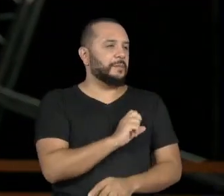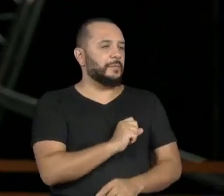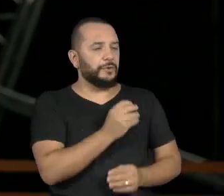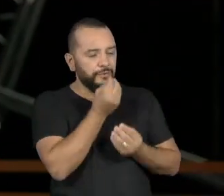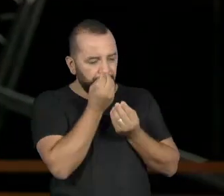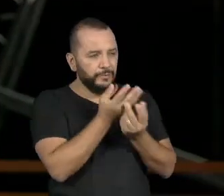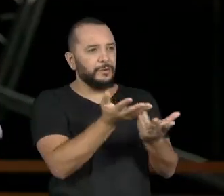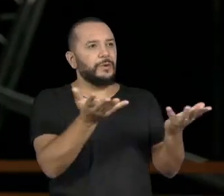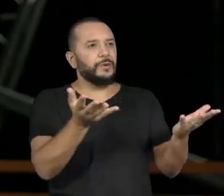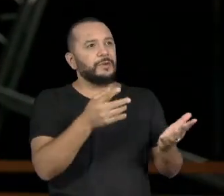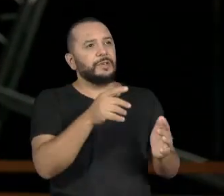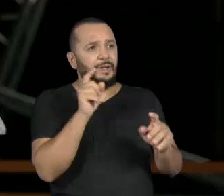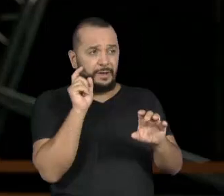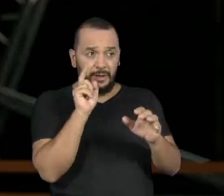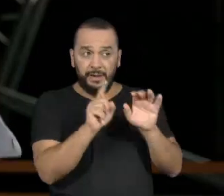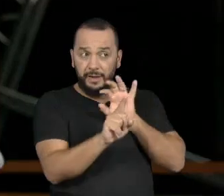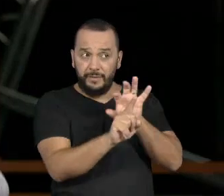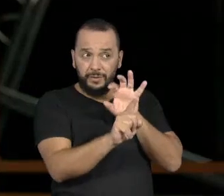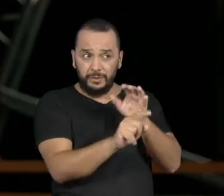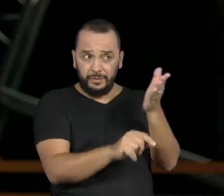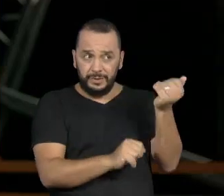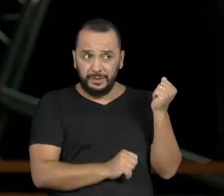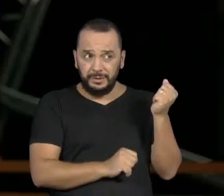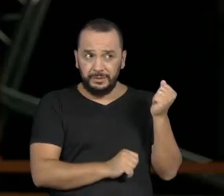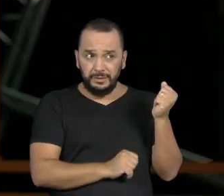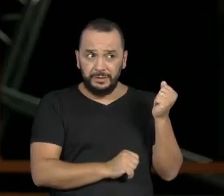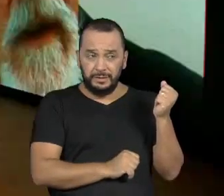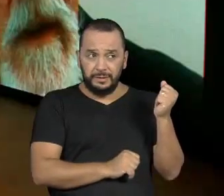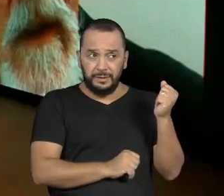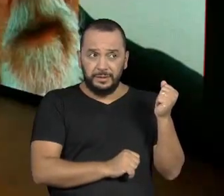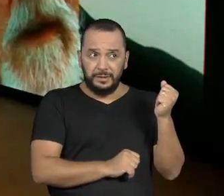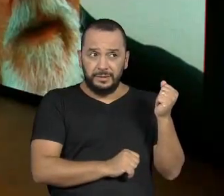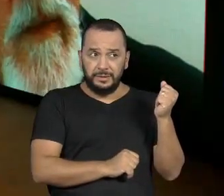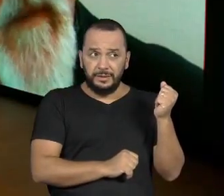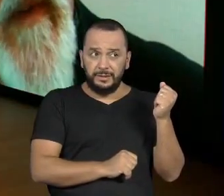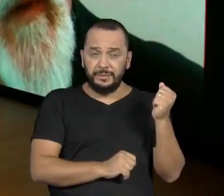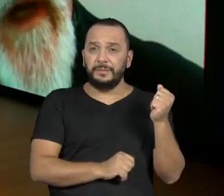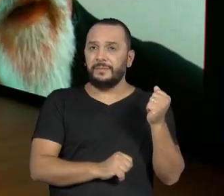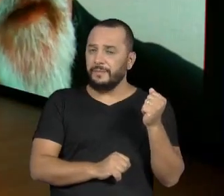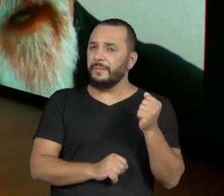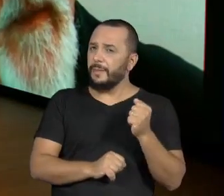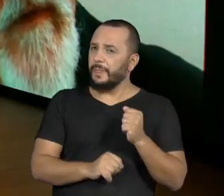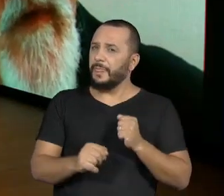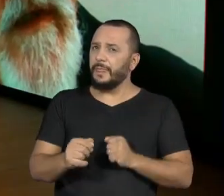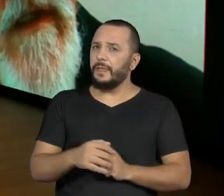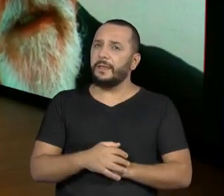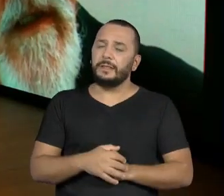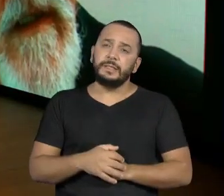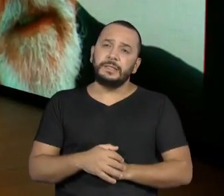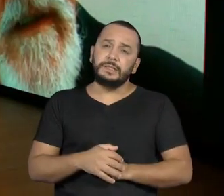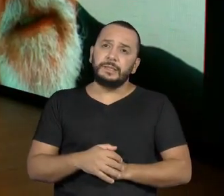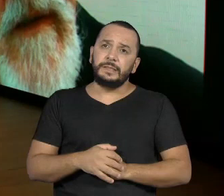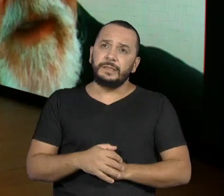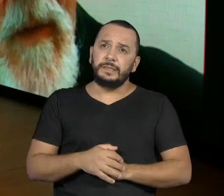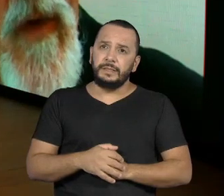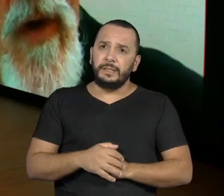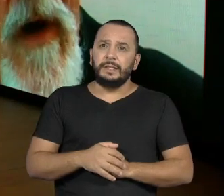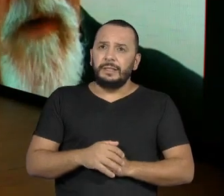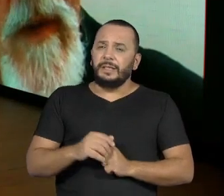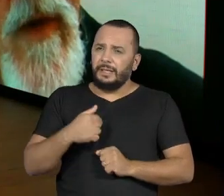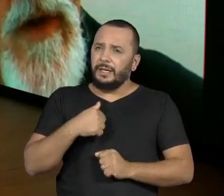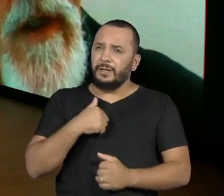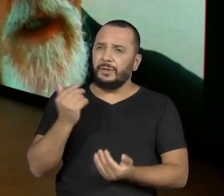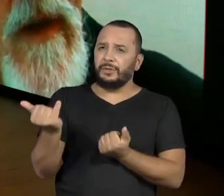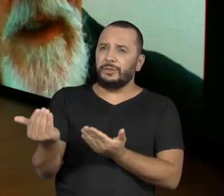aquilo mexeu com você? Te influenciou de alguma maneira ou não? Porque para mim não dava tempo de eu viver esse... Eu era muito